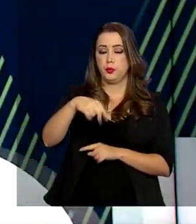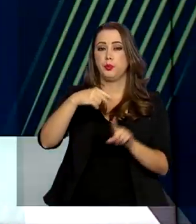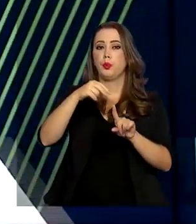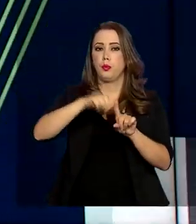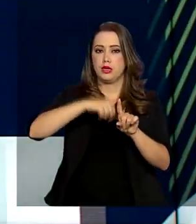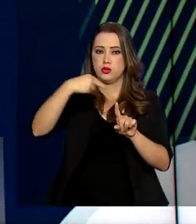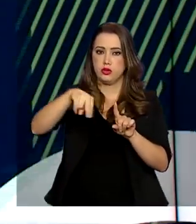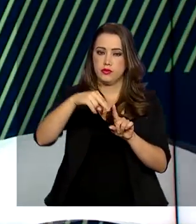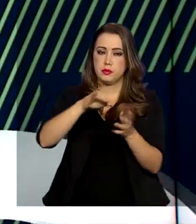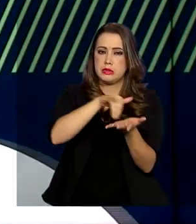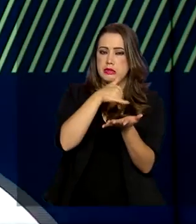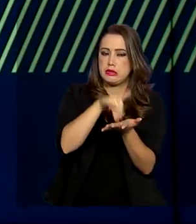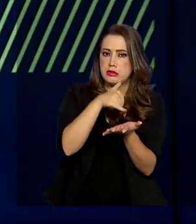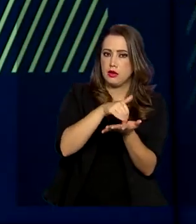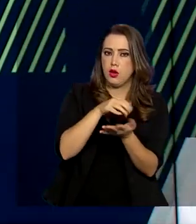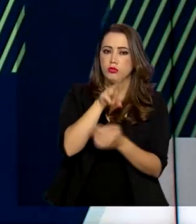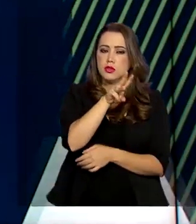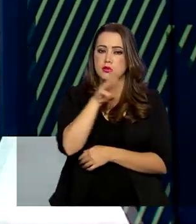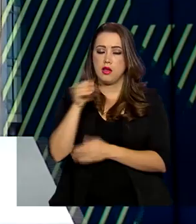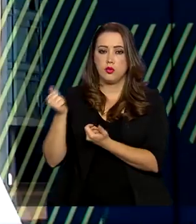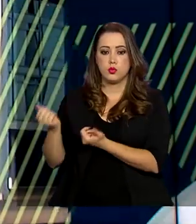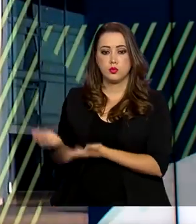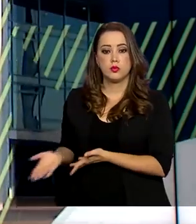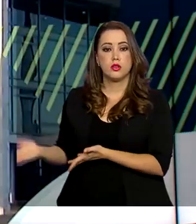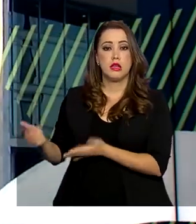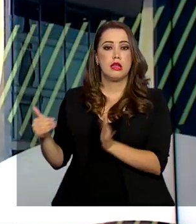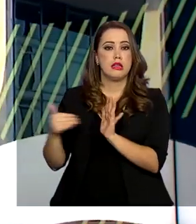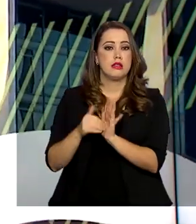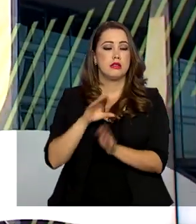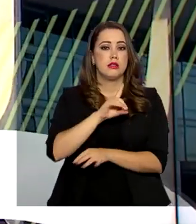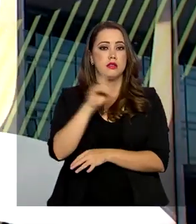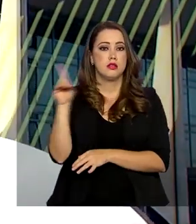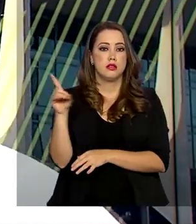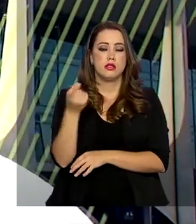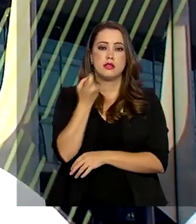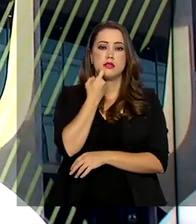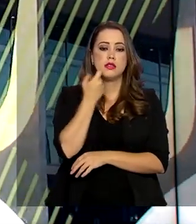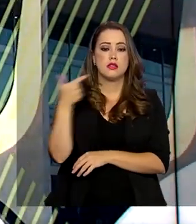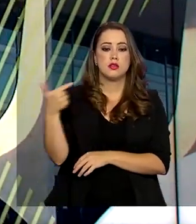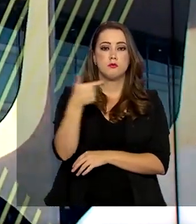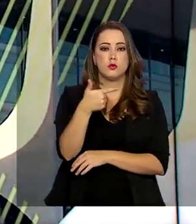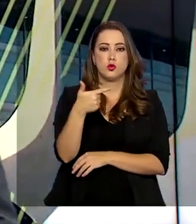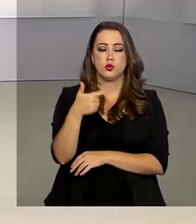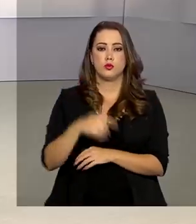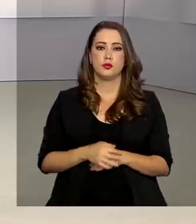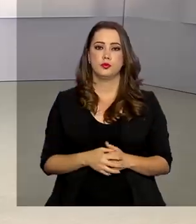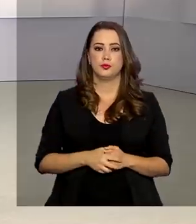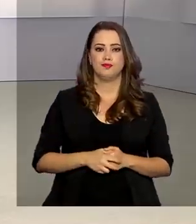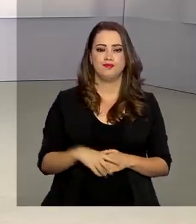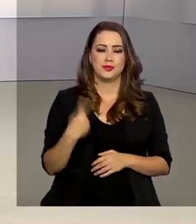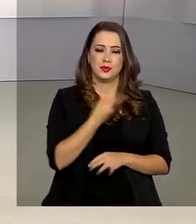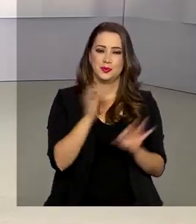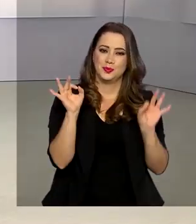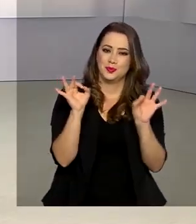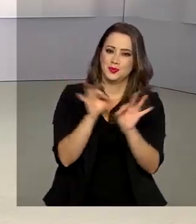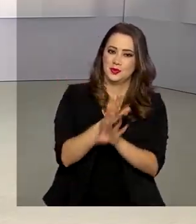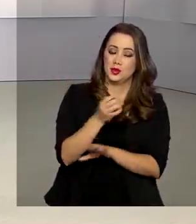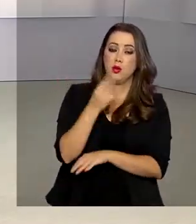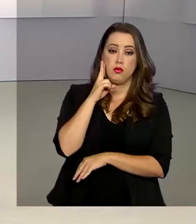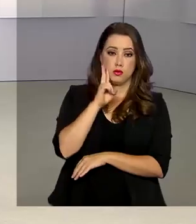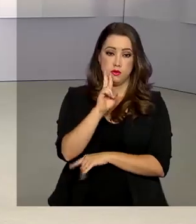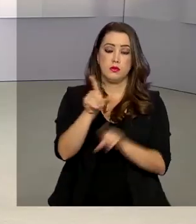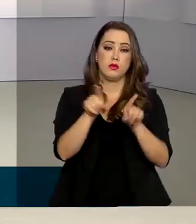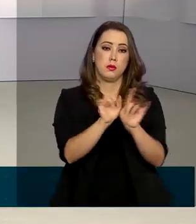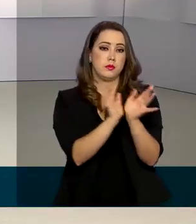página do participante na internet. As inscrições vão até sexta-feira, dia 22. A gente fica por aqui. Você